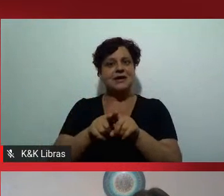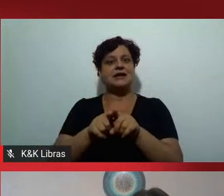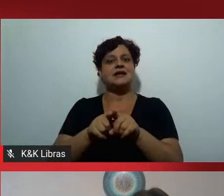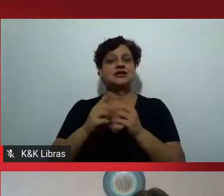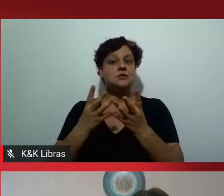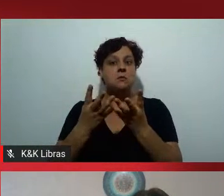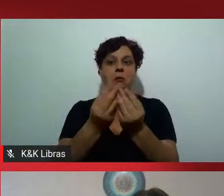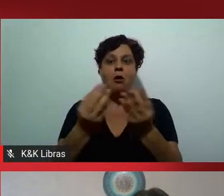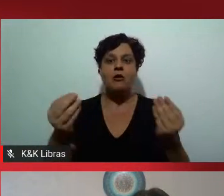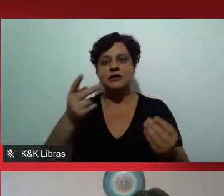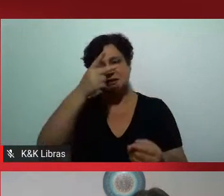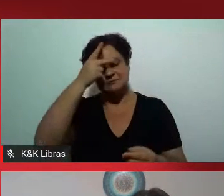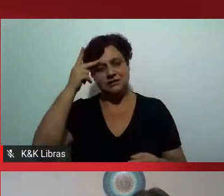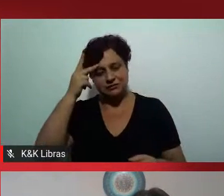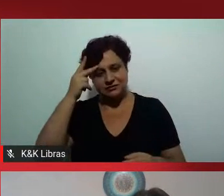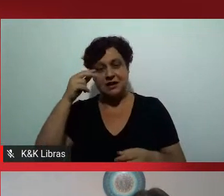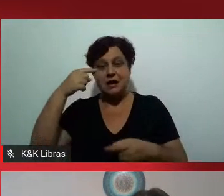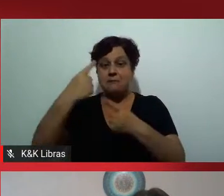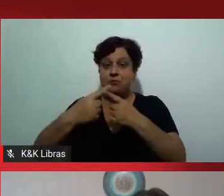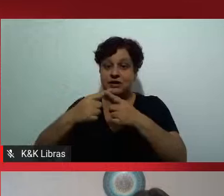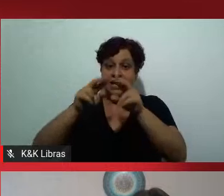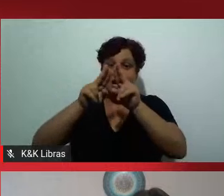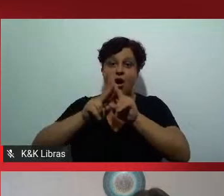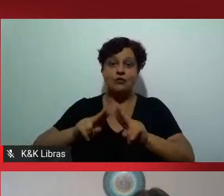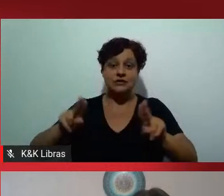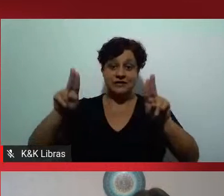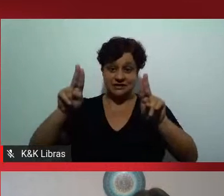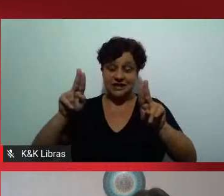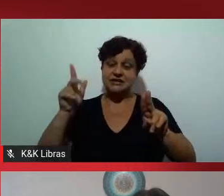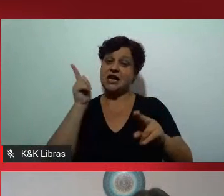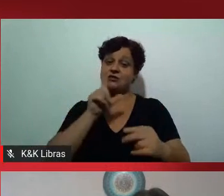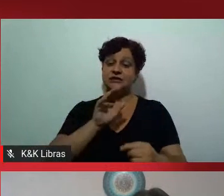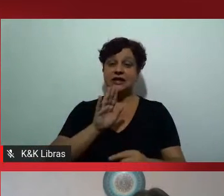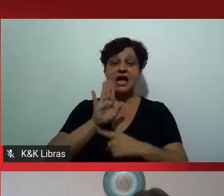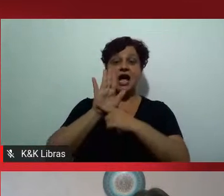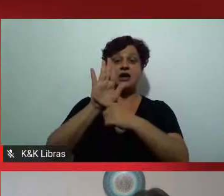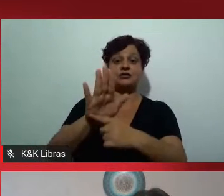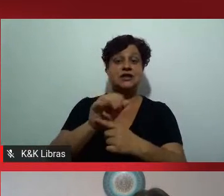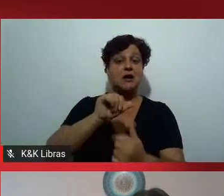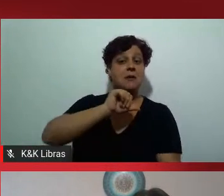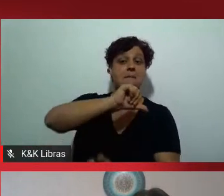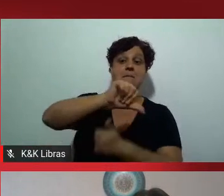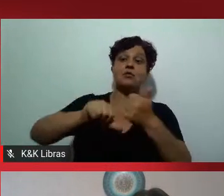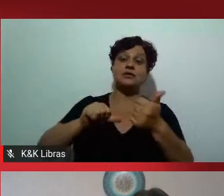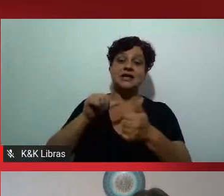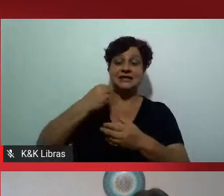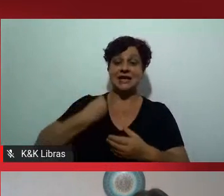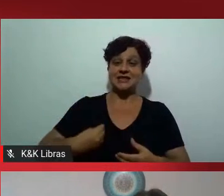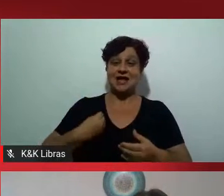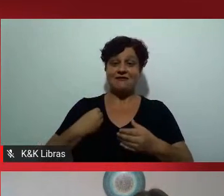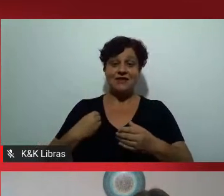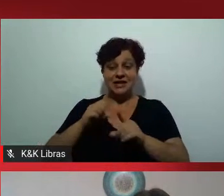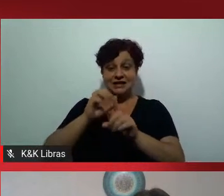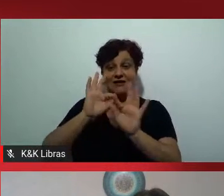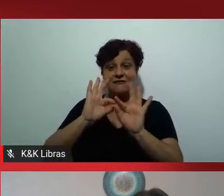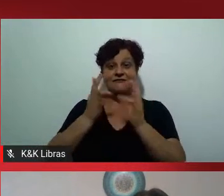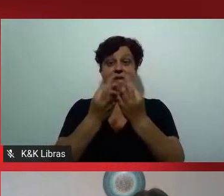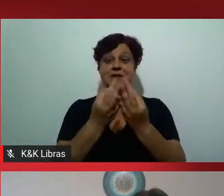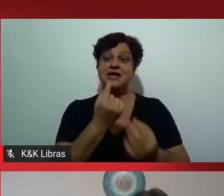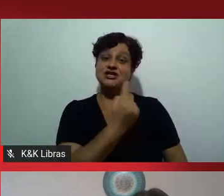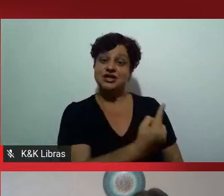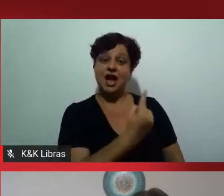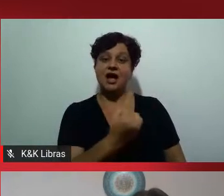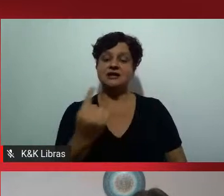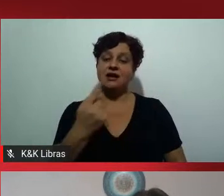interessante, que é como a universidade acaba operando uma transformação, mudança na vida da família dessas meninas.